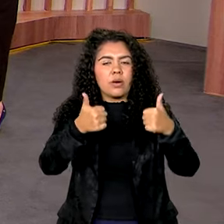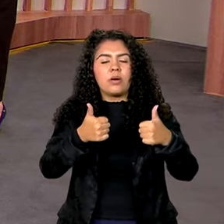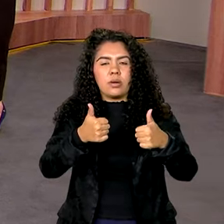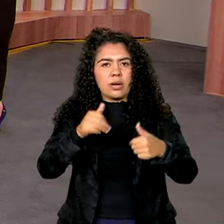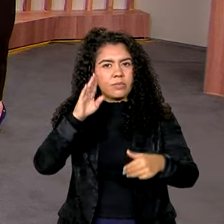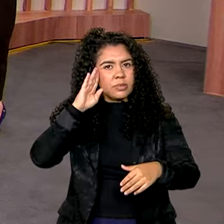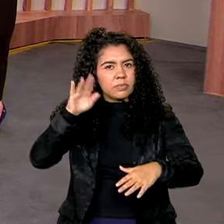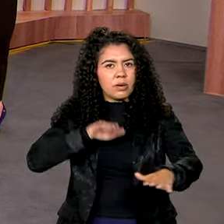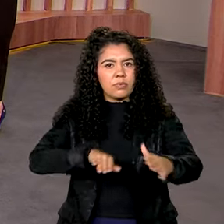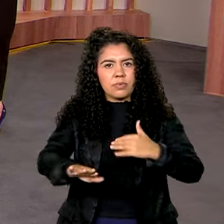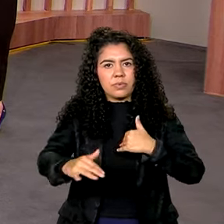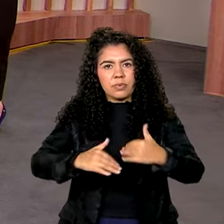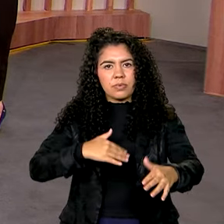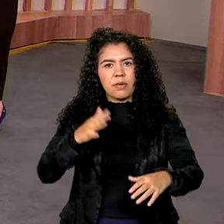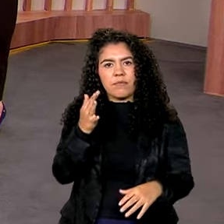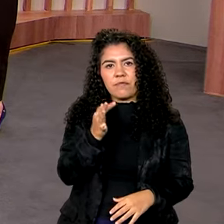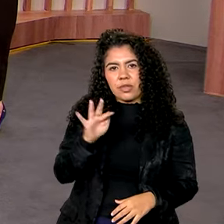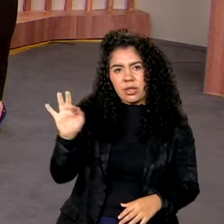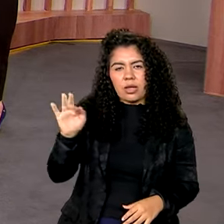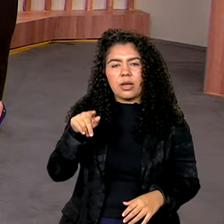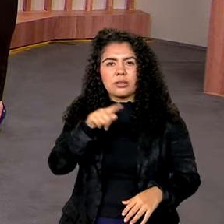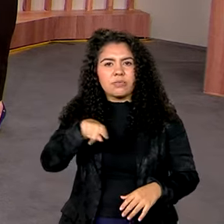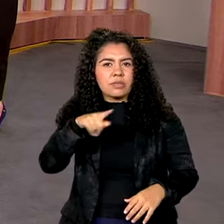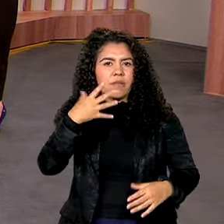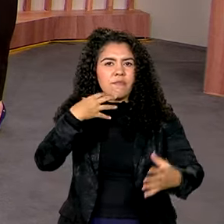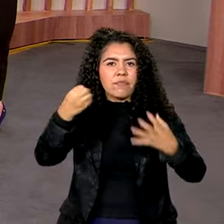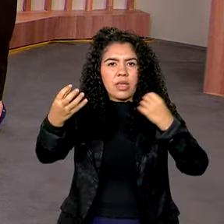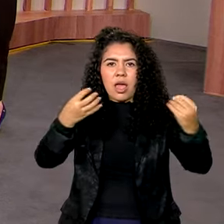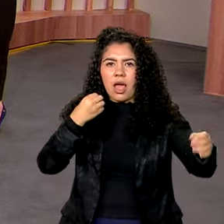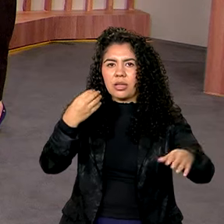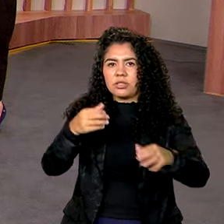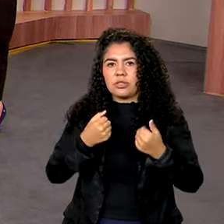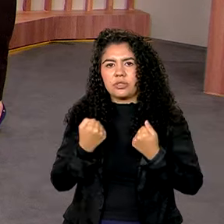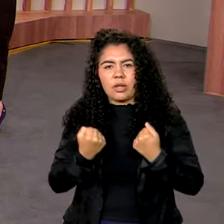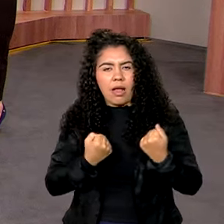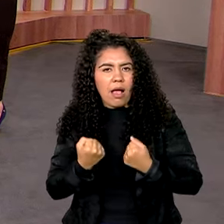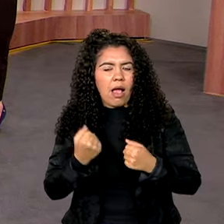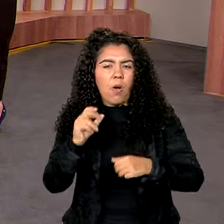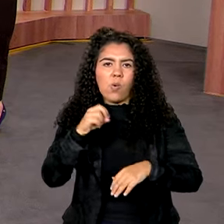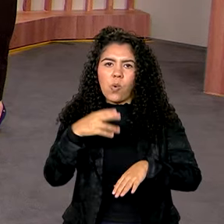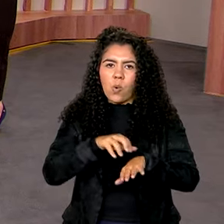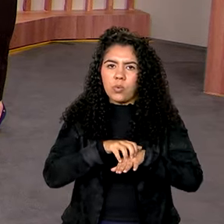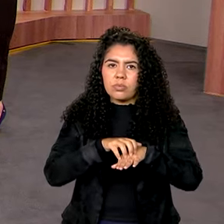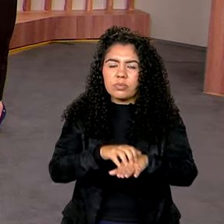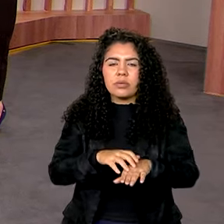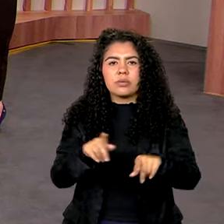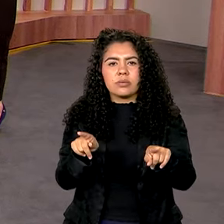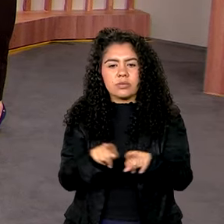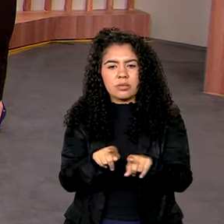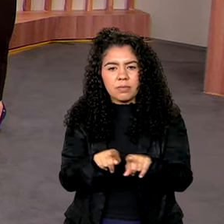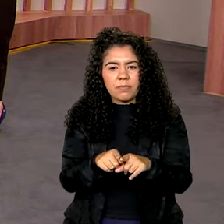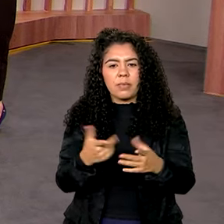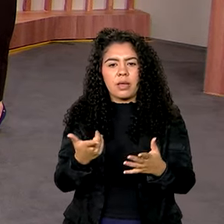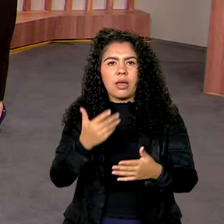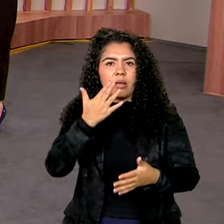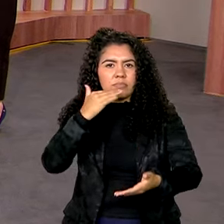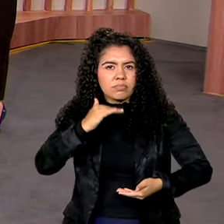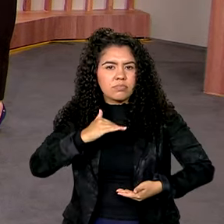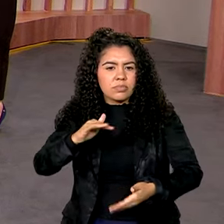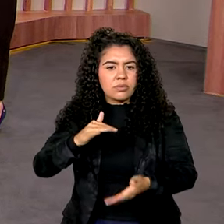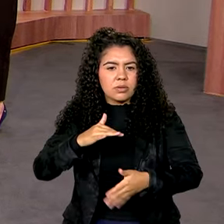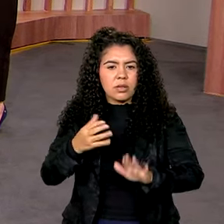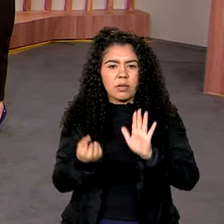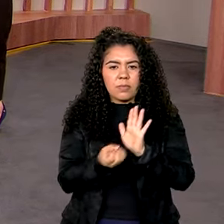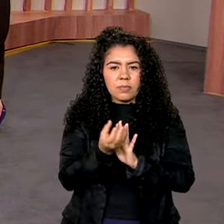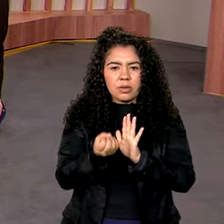pelas rodovias federais, quem viaja de carro, viaja de ônibus e até para o transporte de todo o alimento, a nossa produção